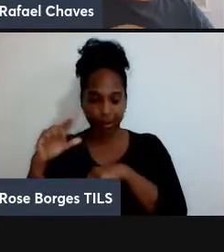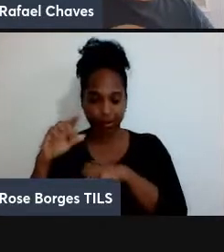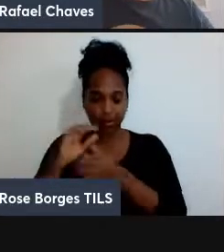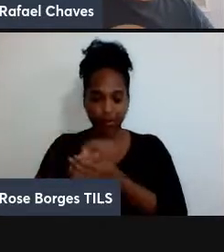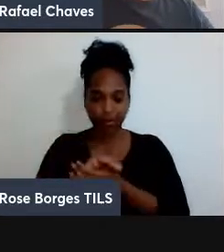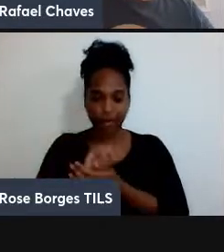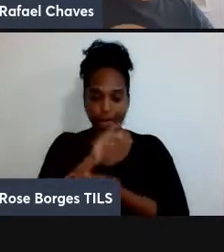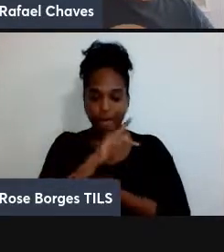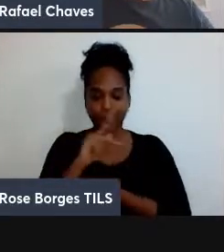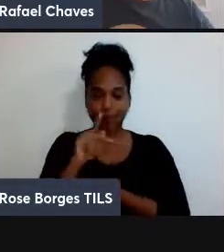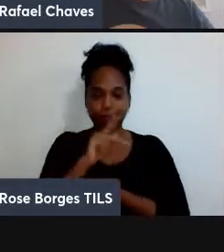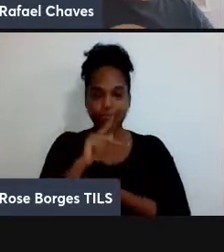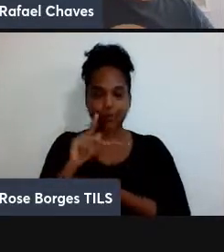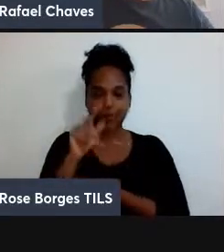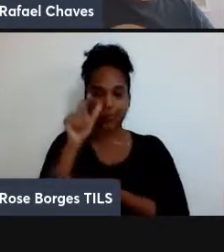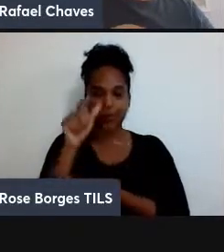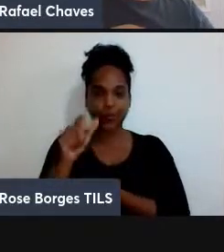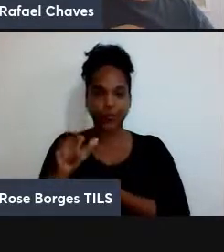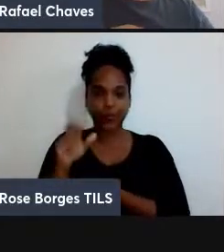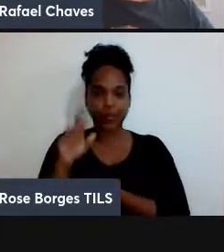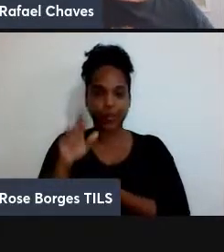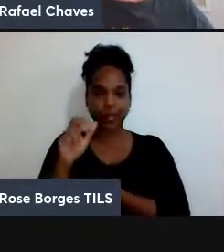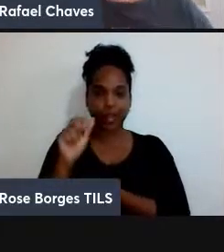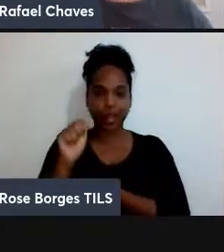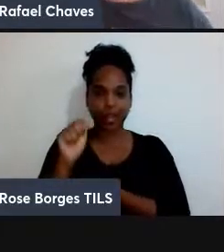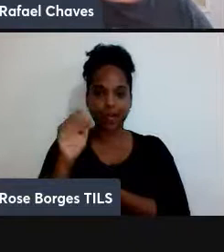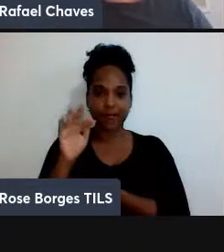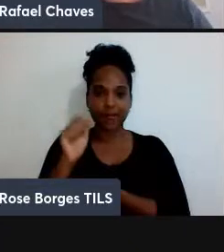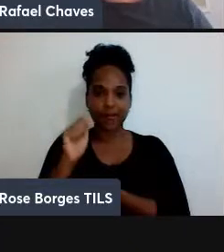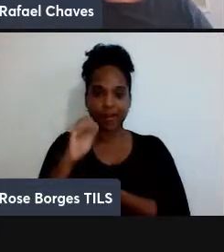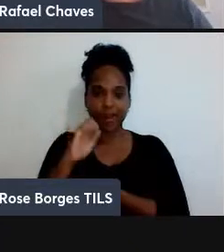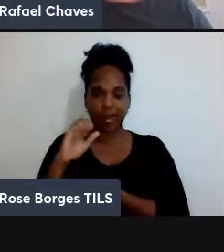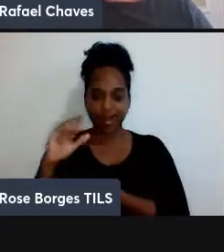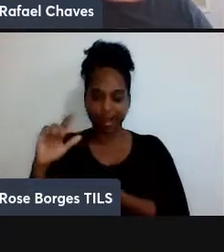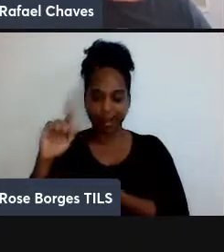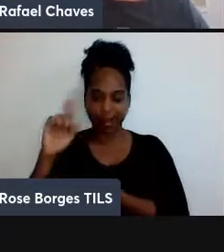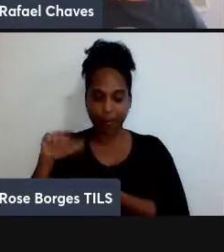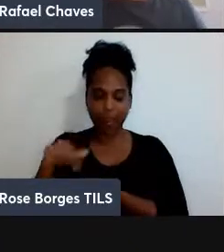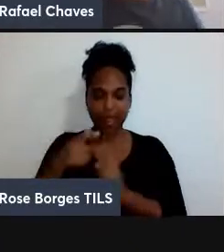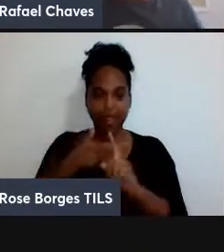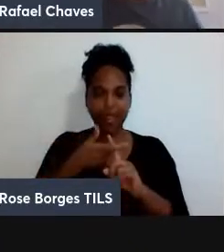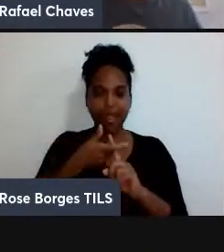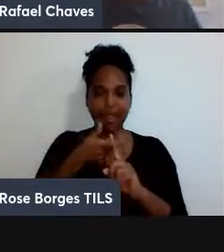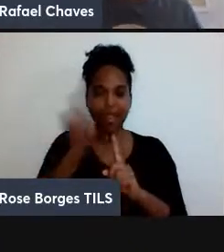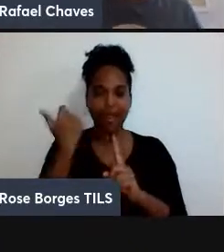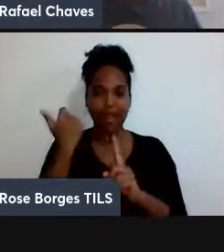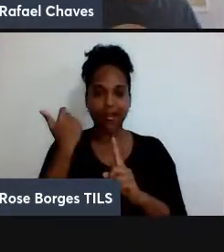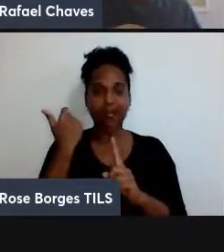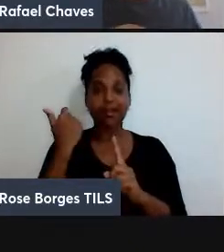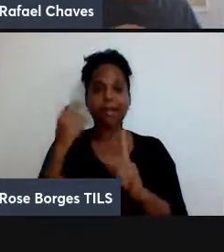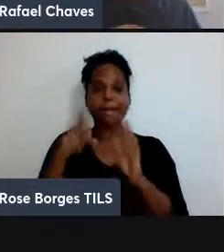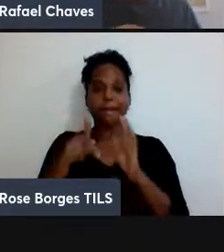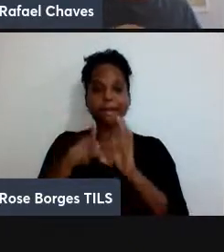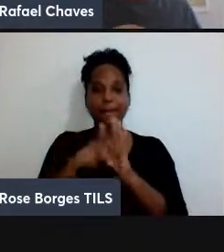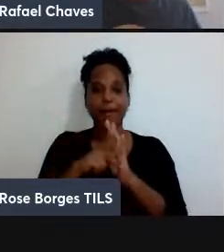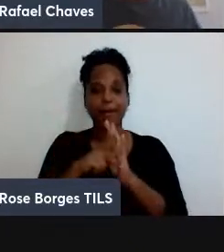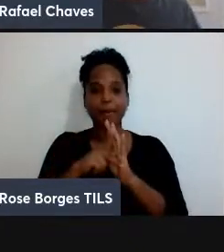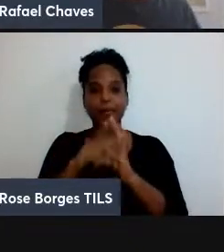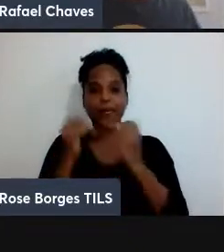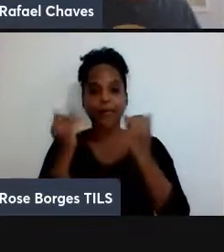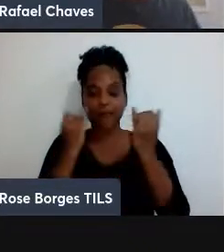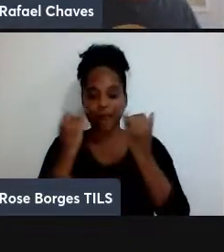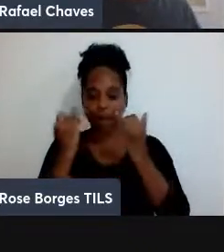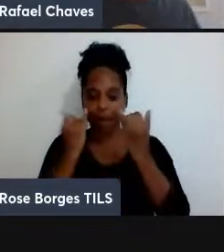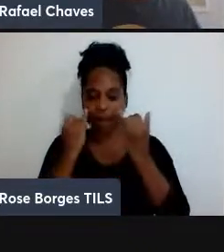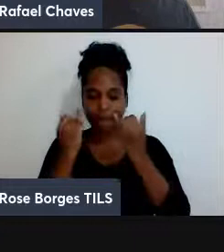Chaves se diz um hacker da informação quântica. O professor Rafael Chaves foi citado na